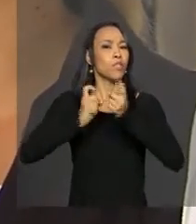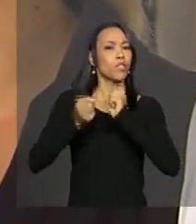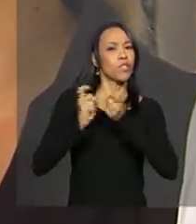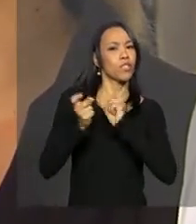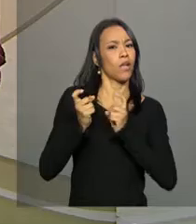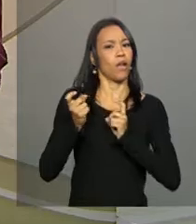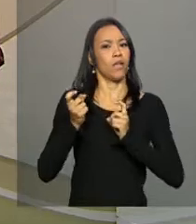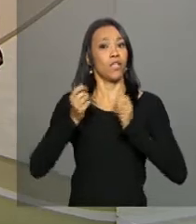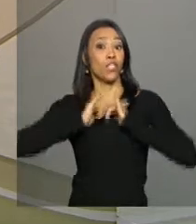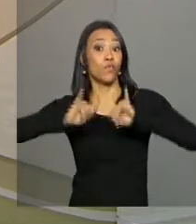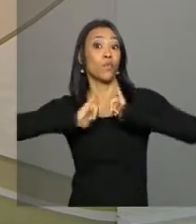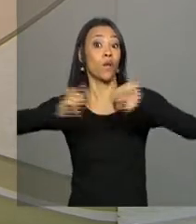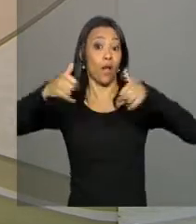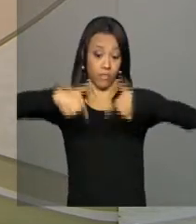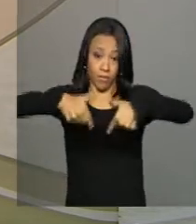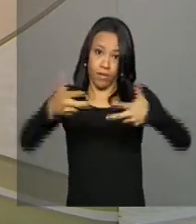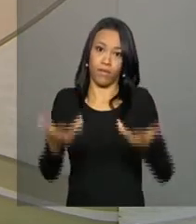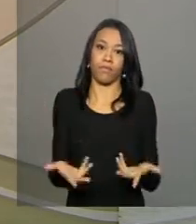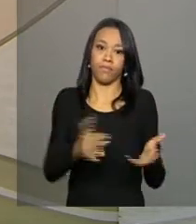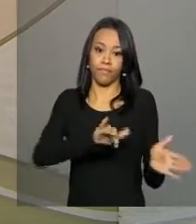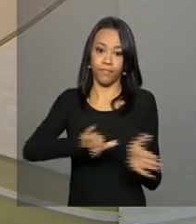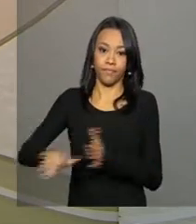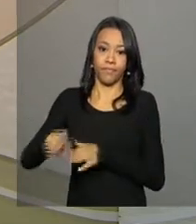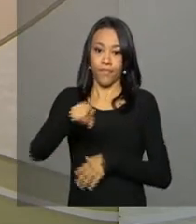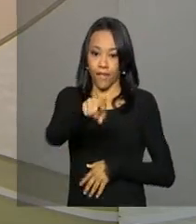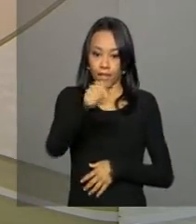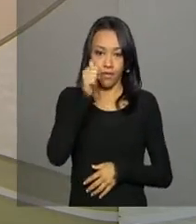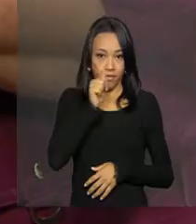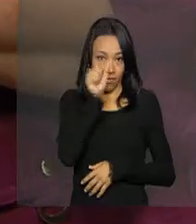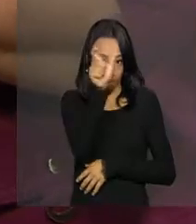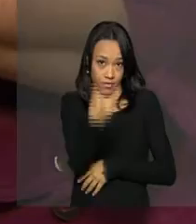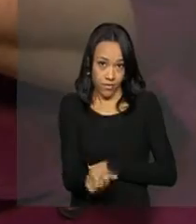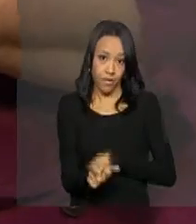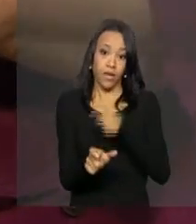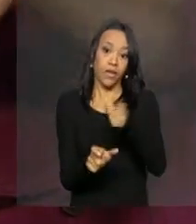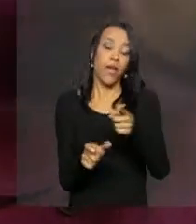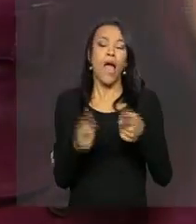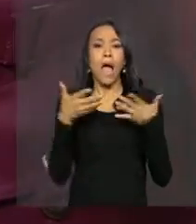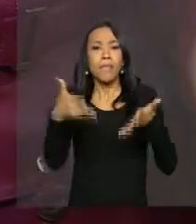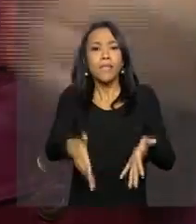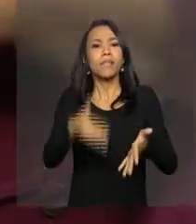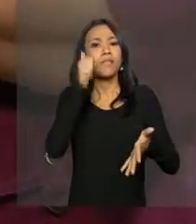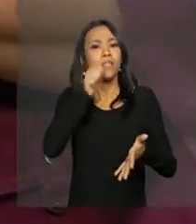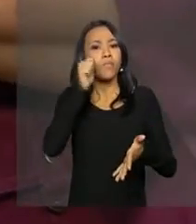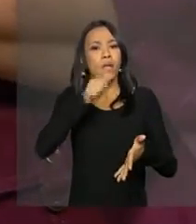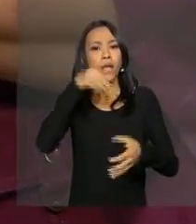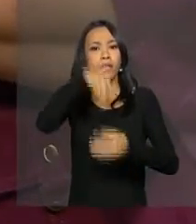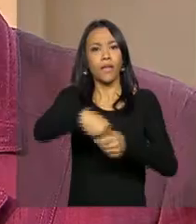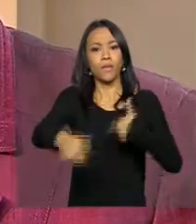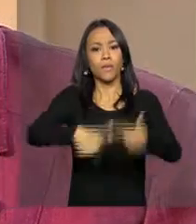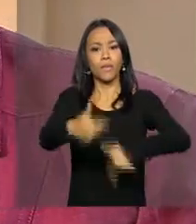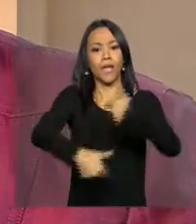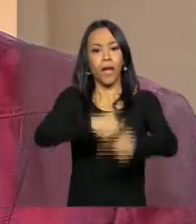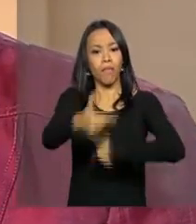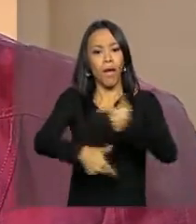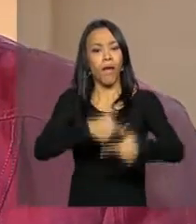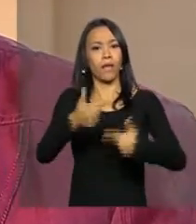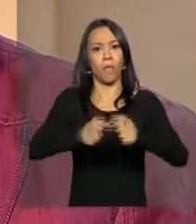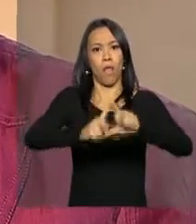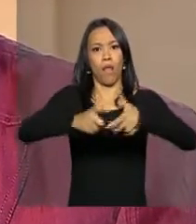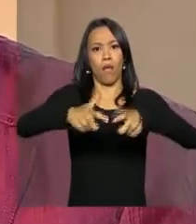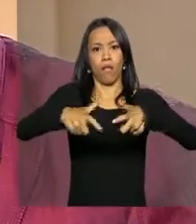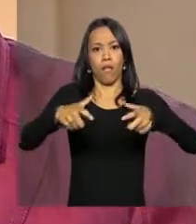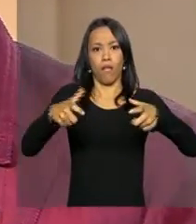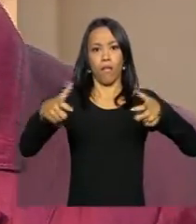e o marketing. Para a representante da ONU Mulheres Brasil, a presença das mulheres no mercado de trabalho cresce cada